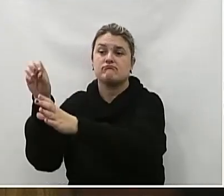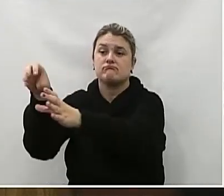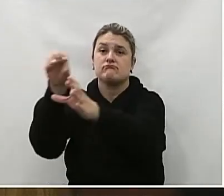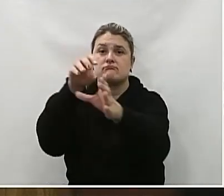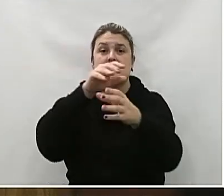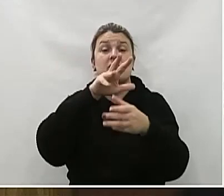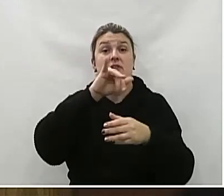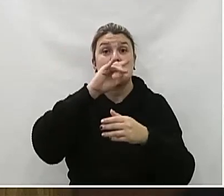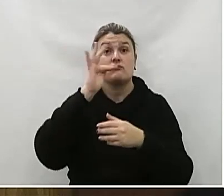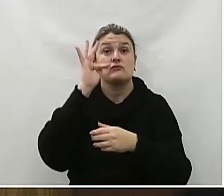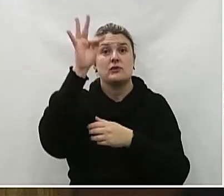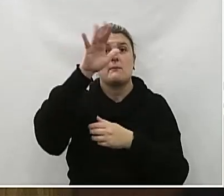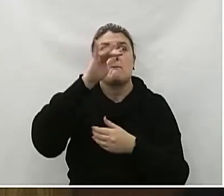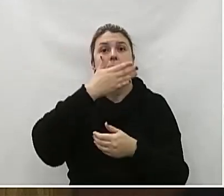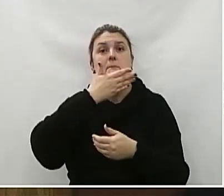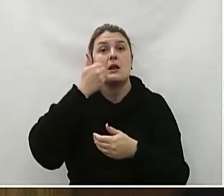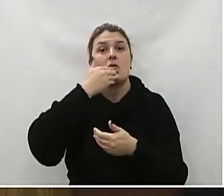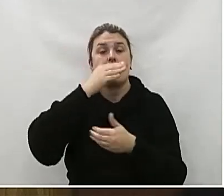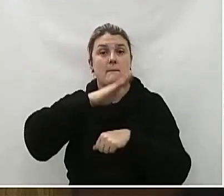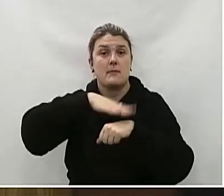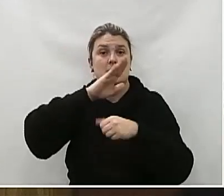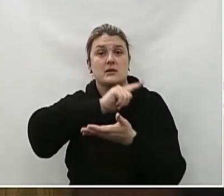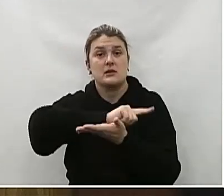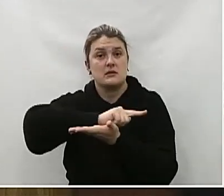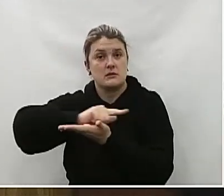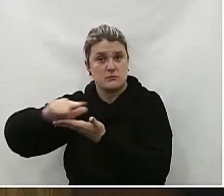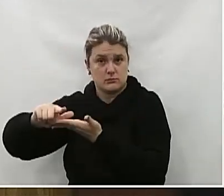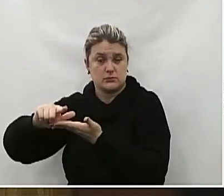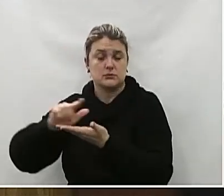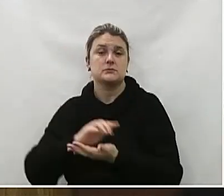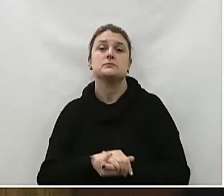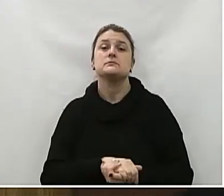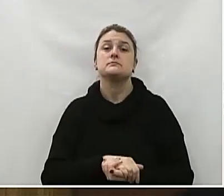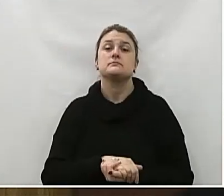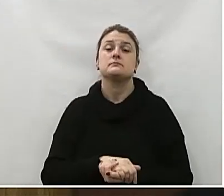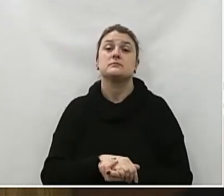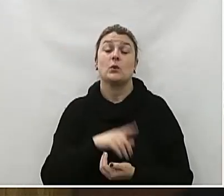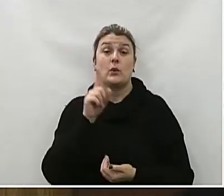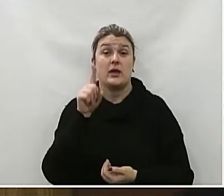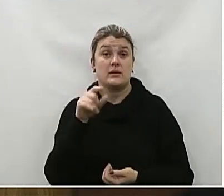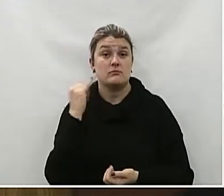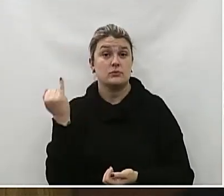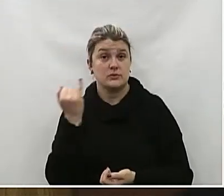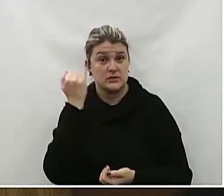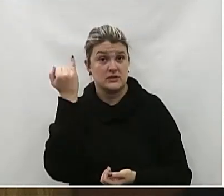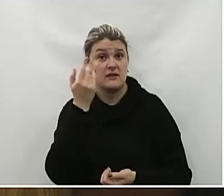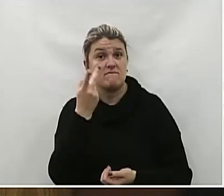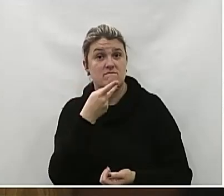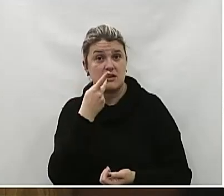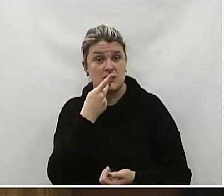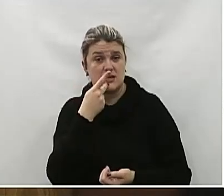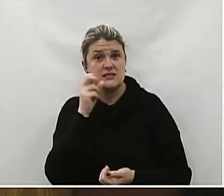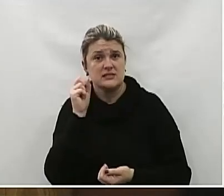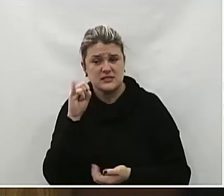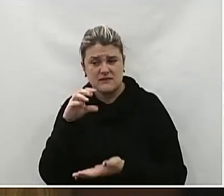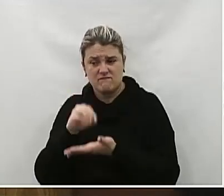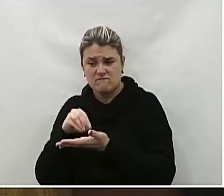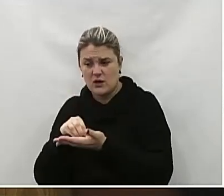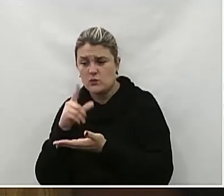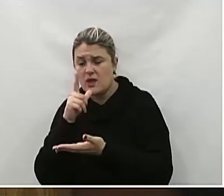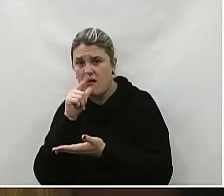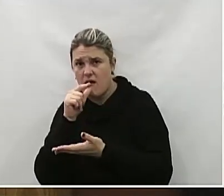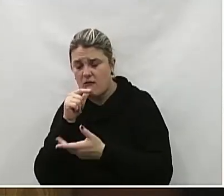ambiente mais limpo e agradável para todos os usuários Além disso, é crucial ressaltar que a inexistência de um bebedouro nas